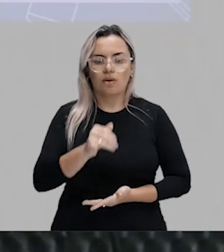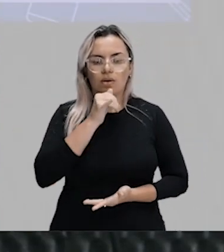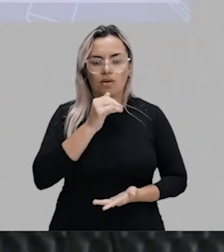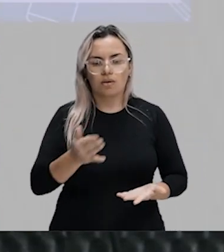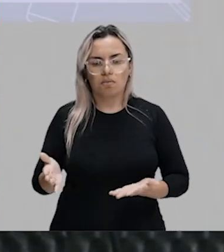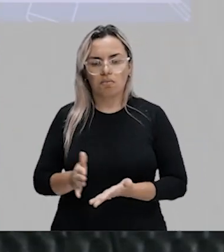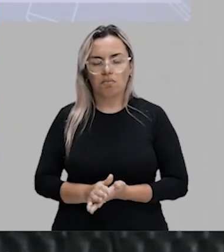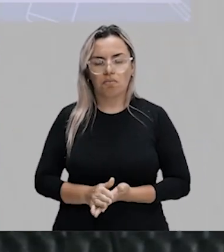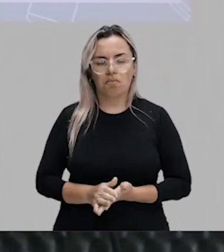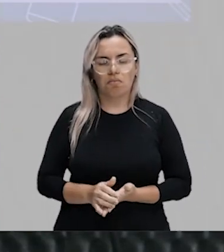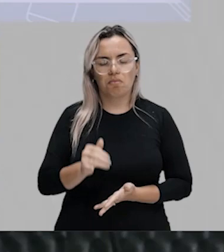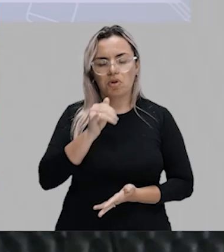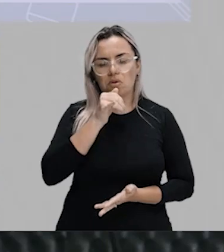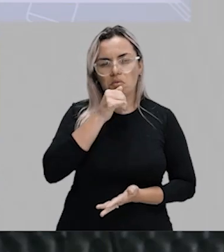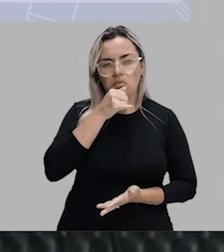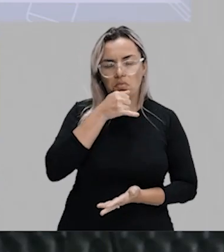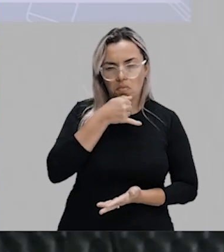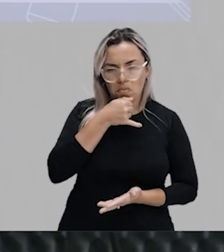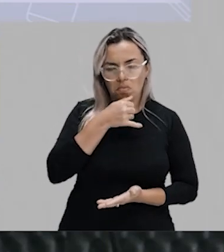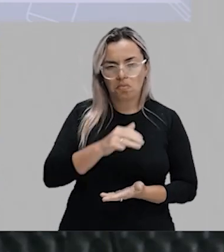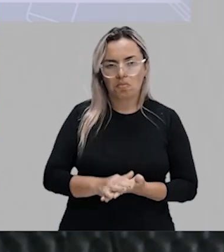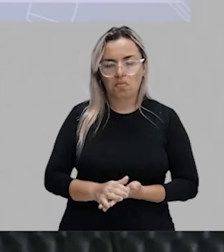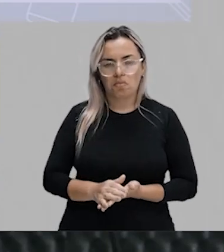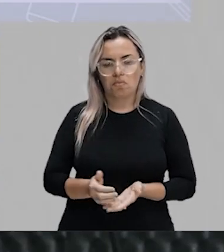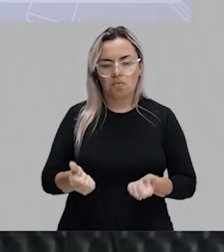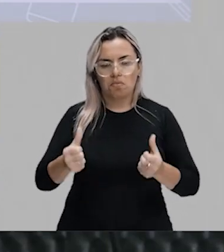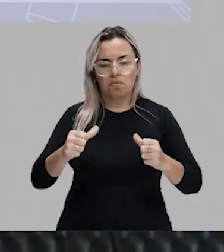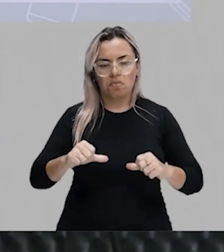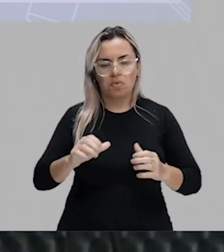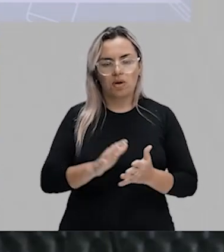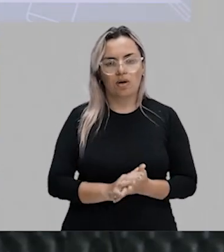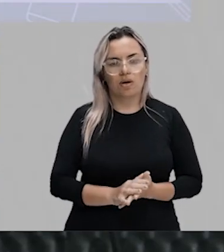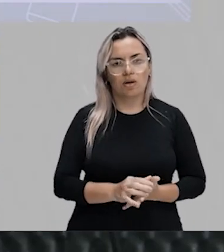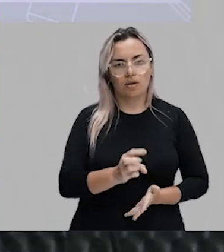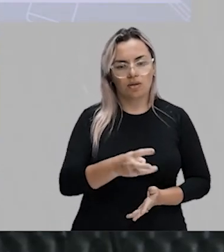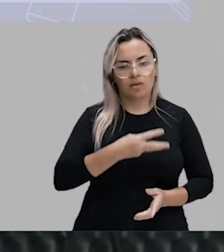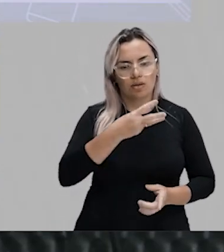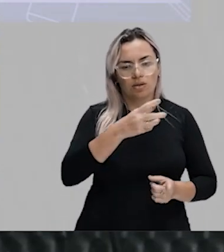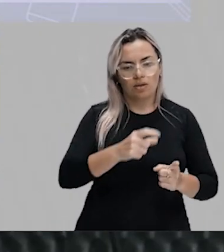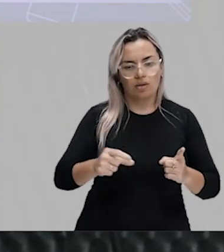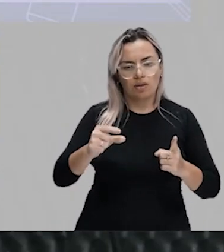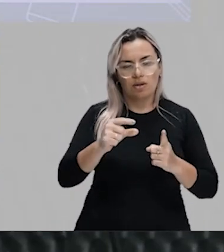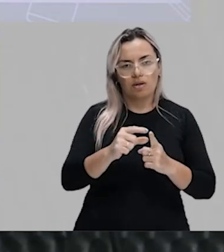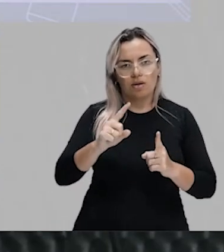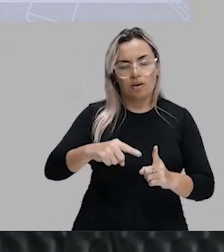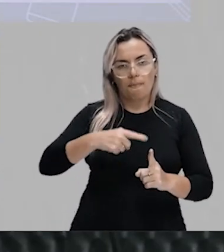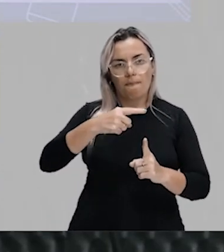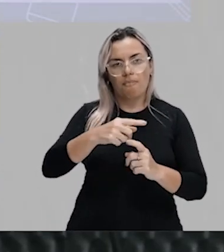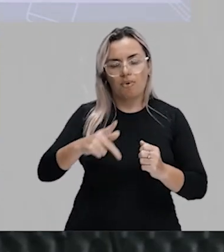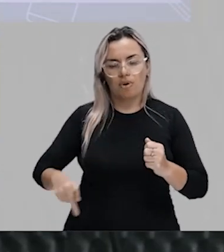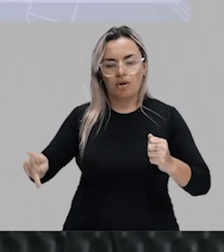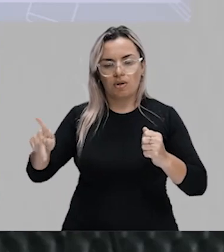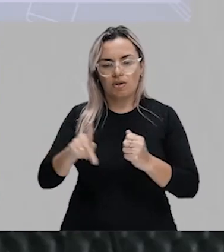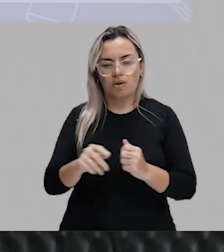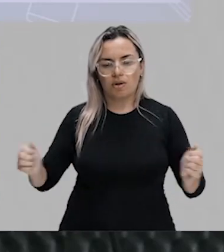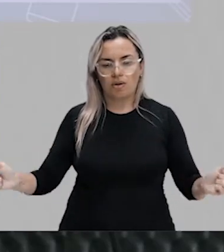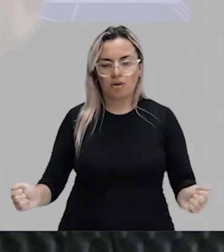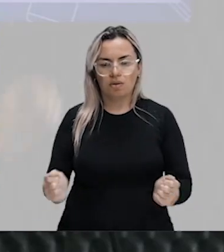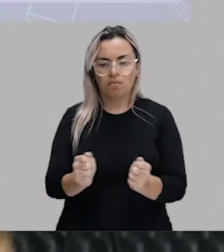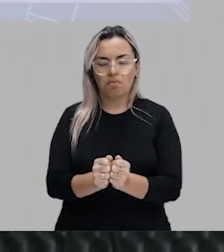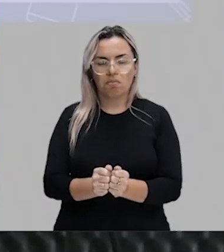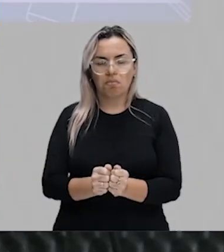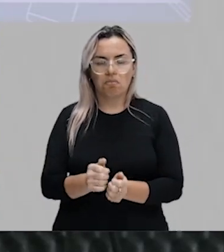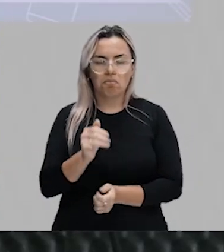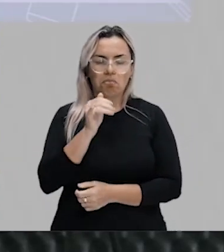Essas três palavras aqui. Mais esse pronome que está bem aqui. Eles juntos formam uma expressão que significa